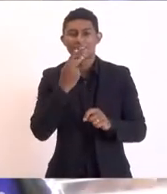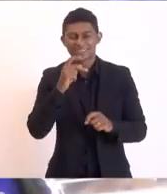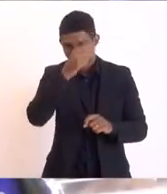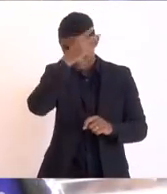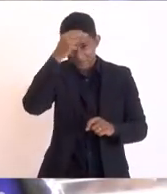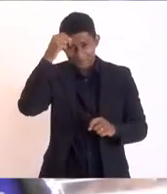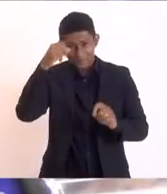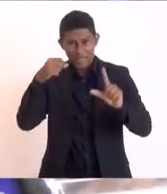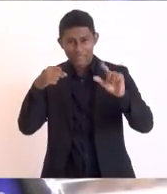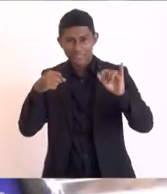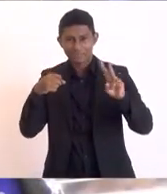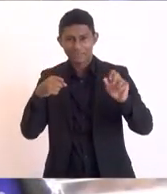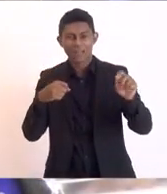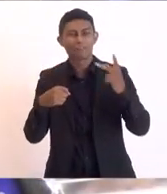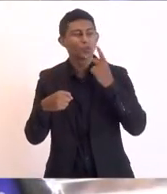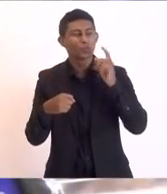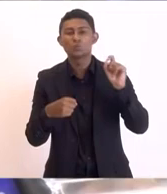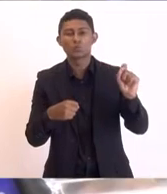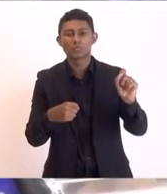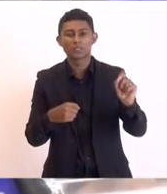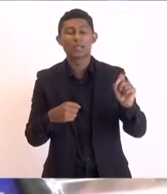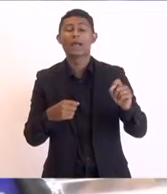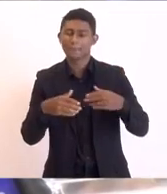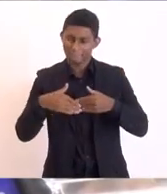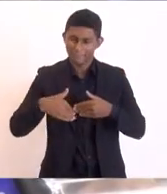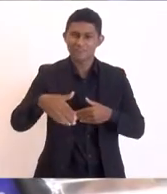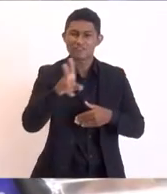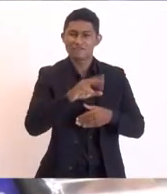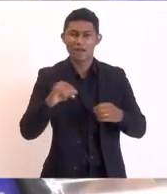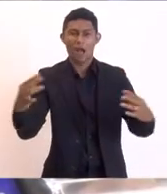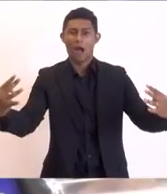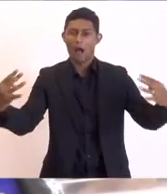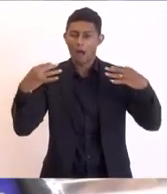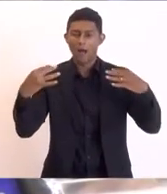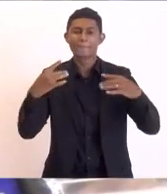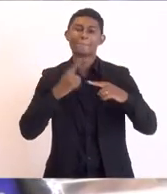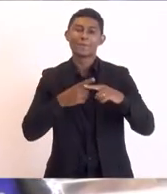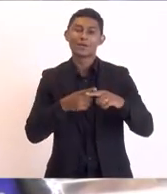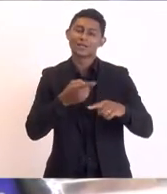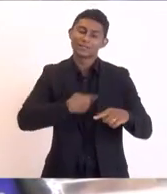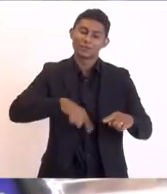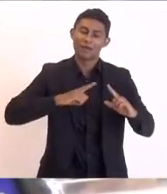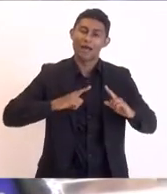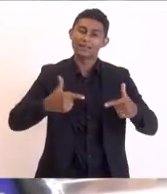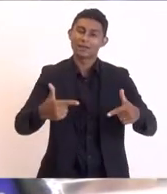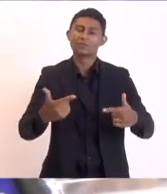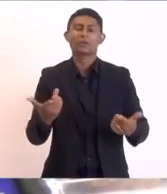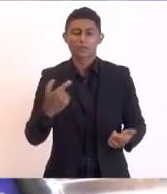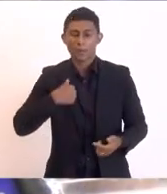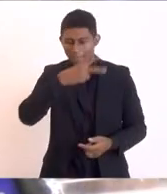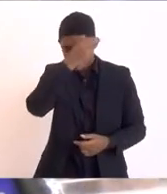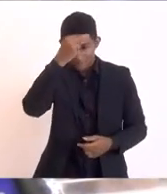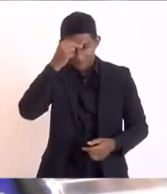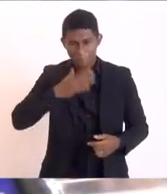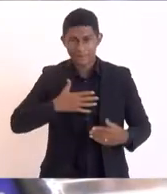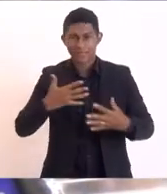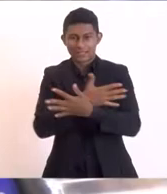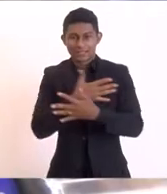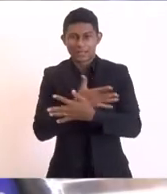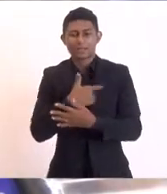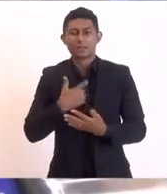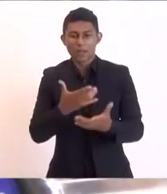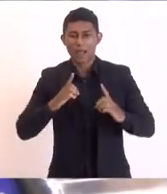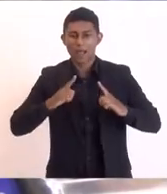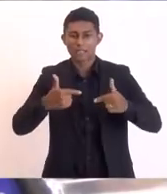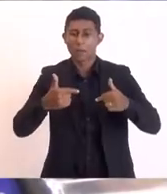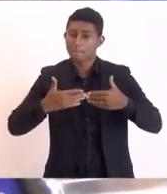Lívia falou nós seremos reconhecidos pelo aquilo que nós vamos fazer então eu como prefeito da minha cidade quero fazer o melhor